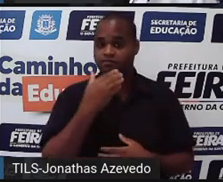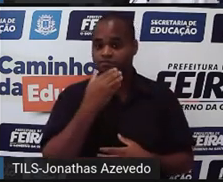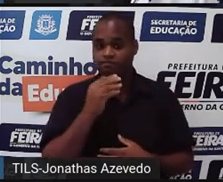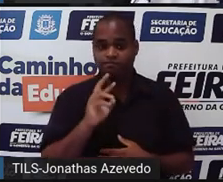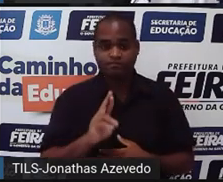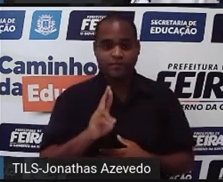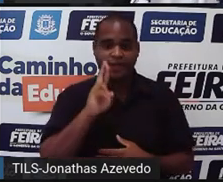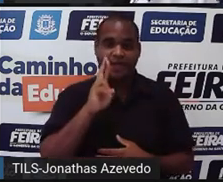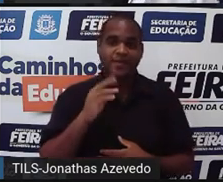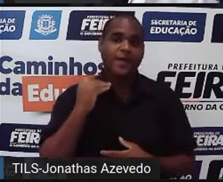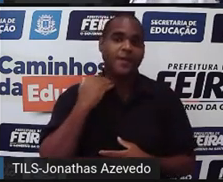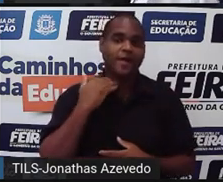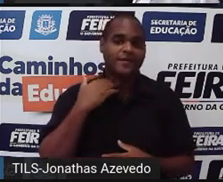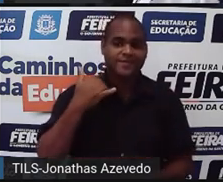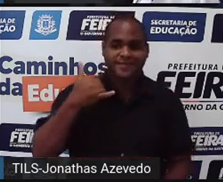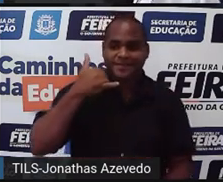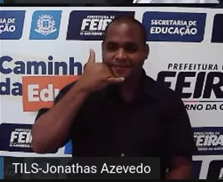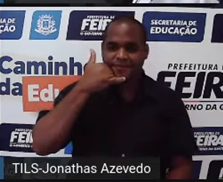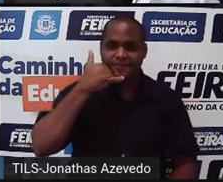ligou.